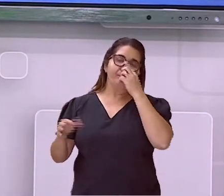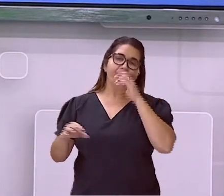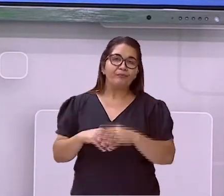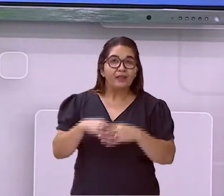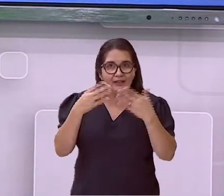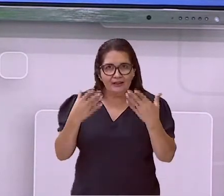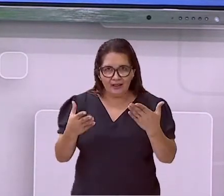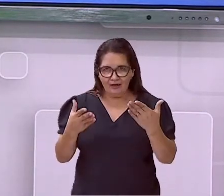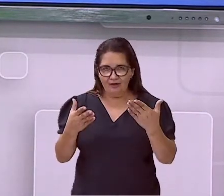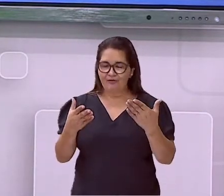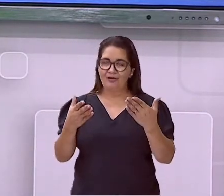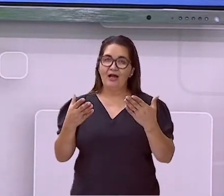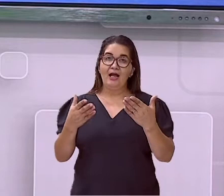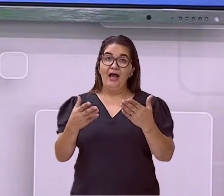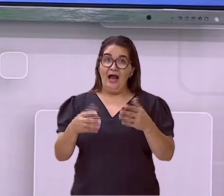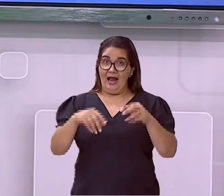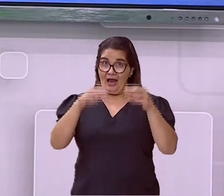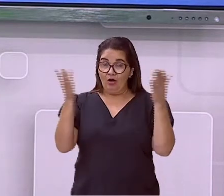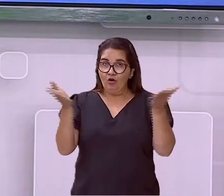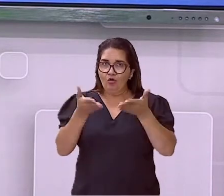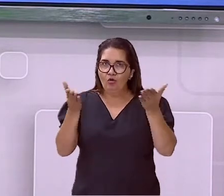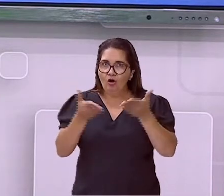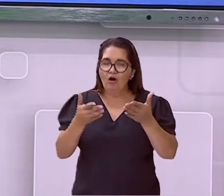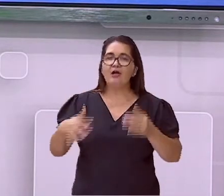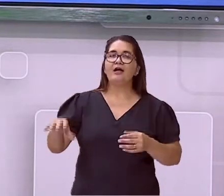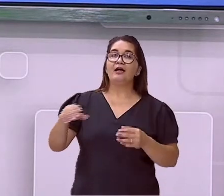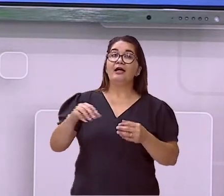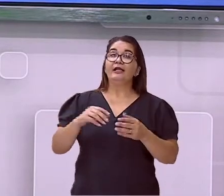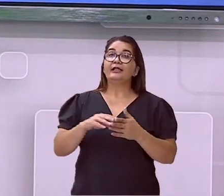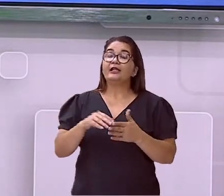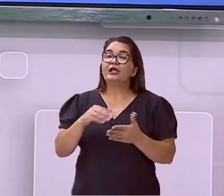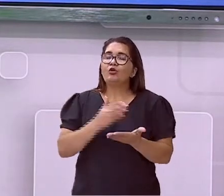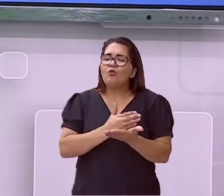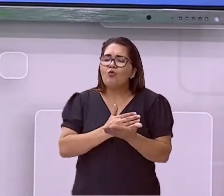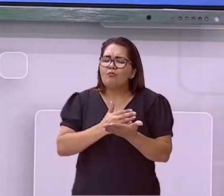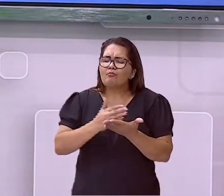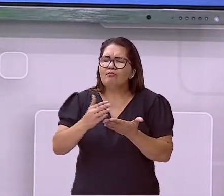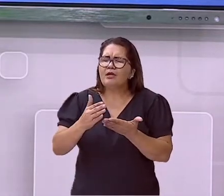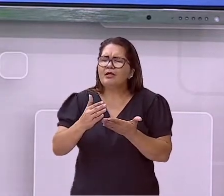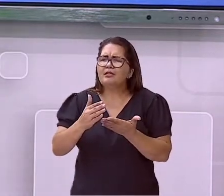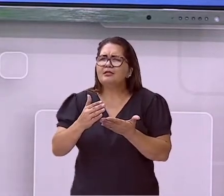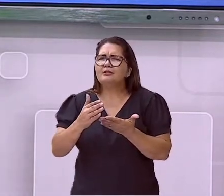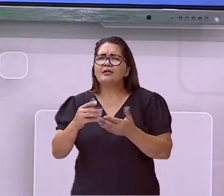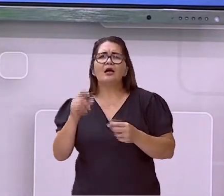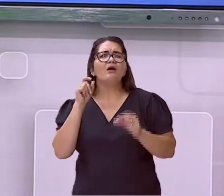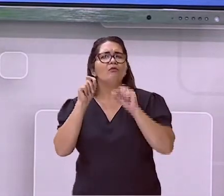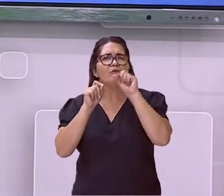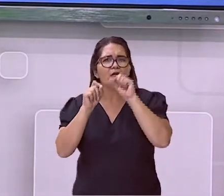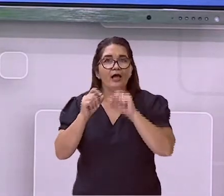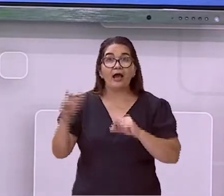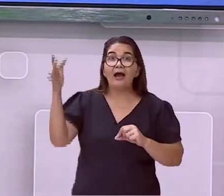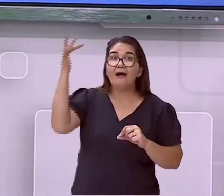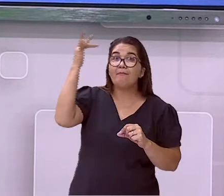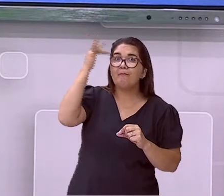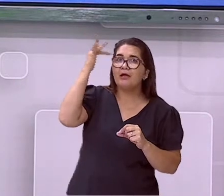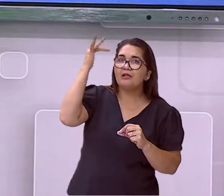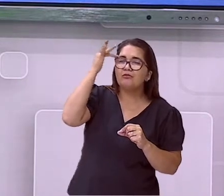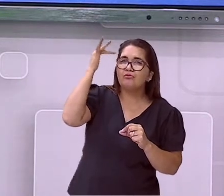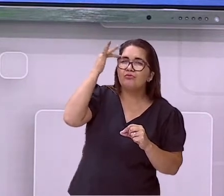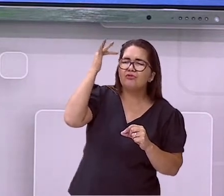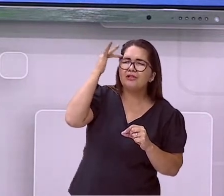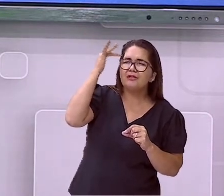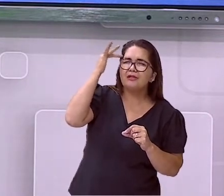Aí é que vem a questão da maturidade, do crescimento e do diálogo.